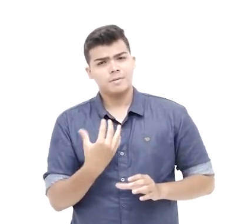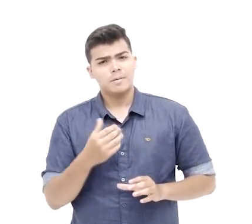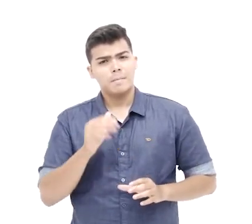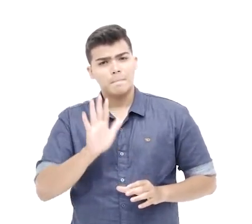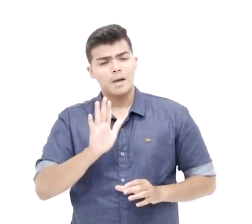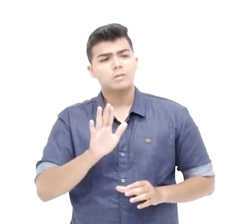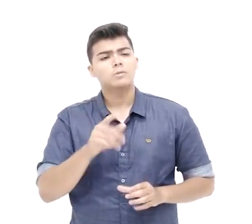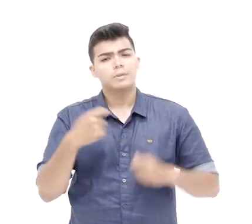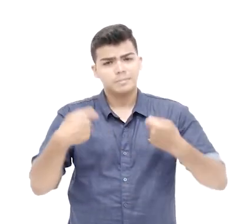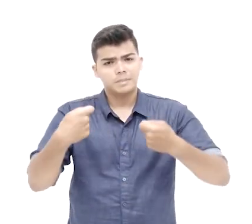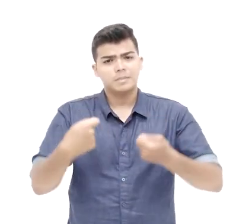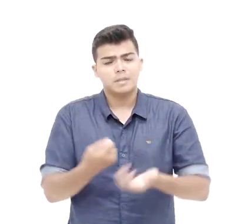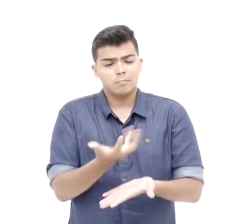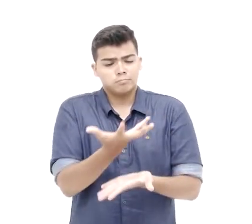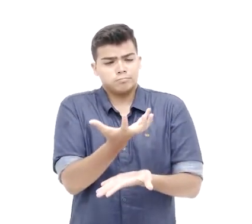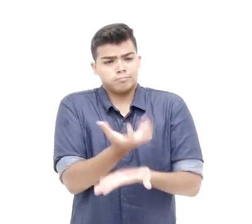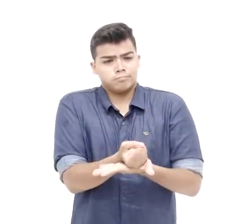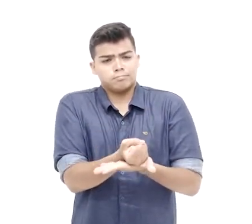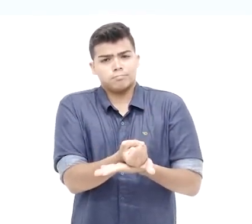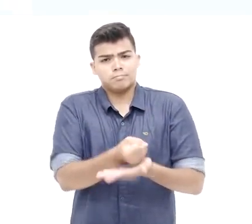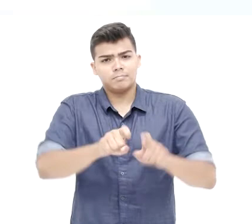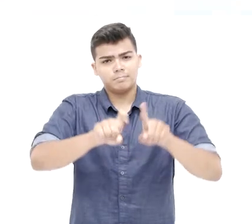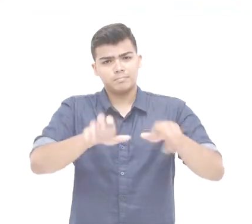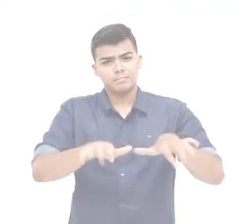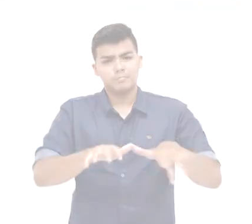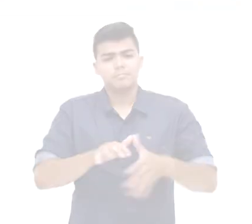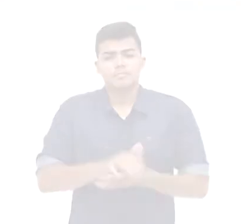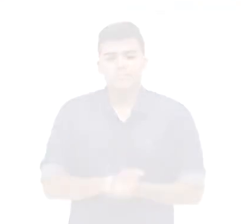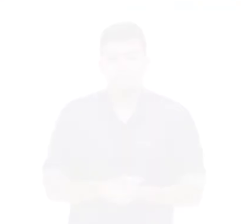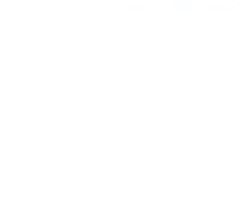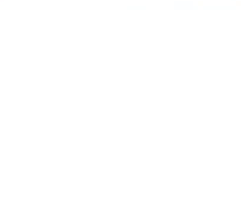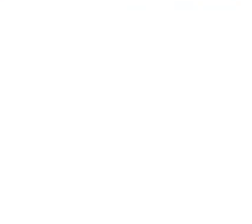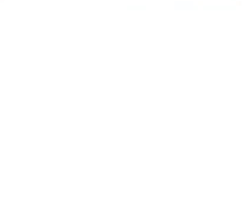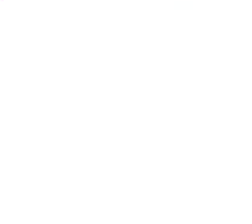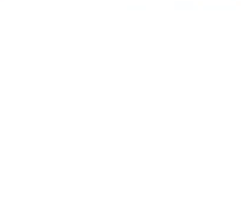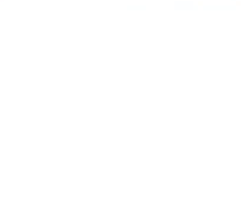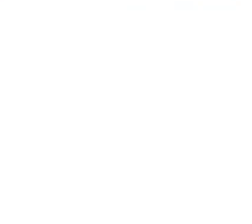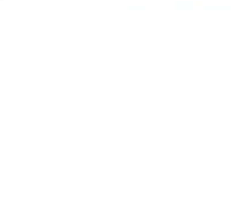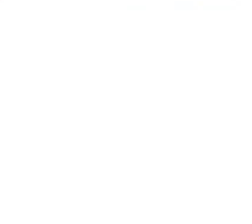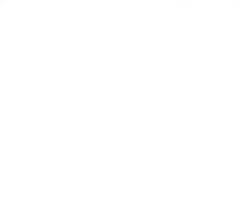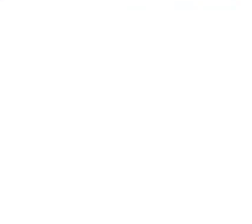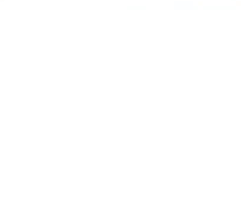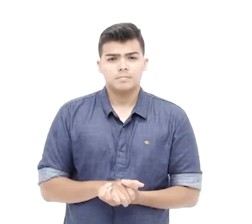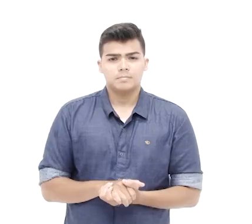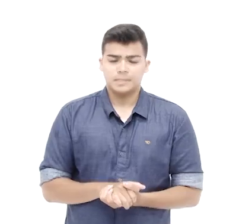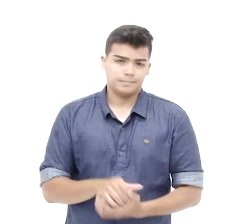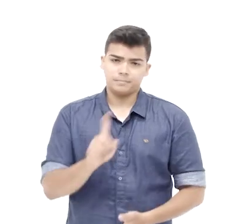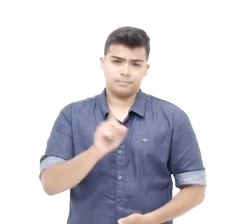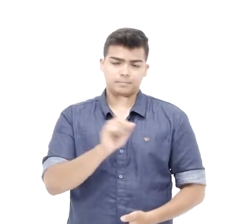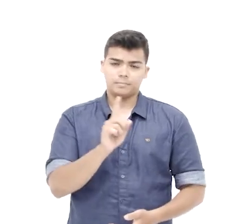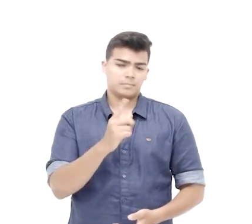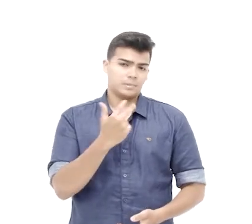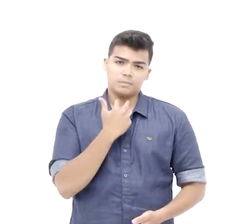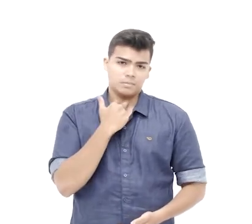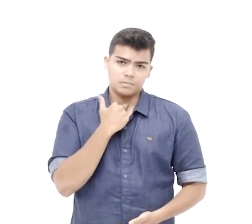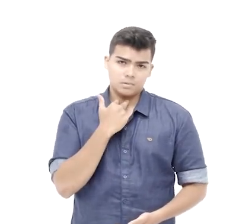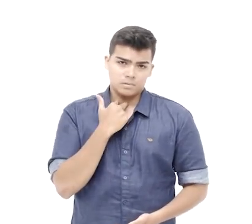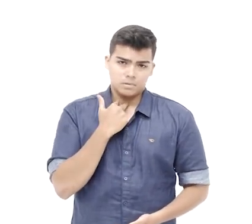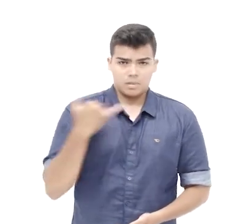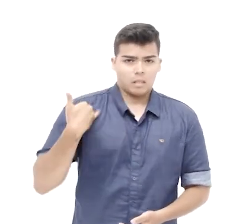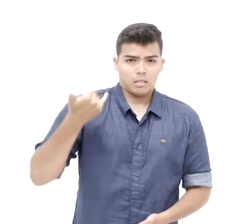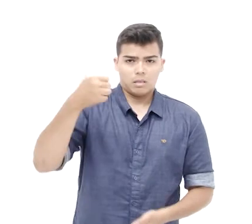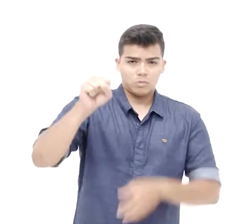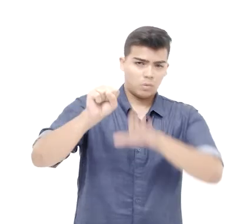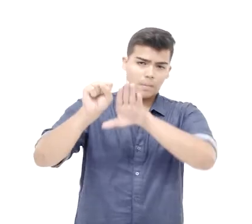documentos físicos, apenas digitalizados. O aluno menor de 18 anos pode assinar a declaração? Não, não é possível